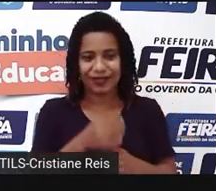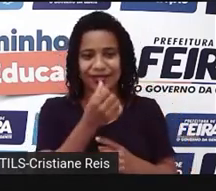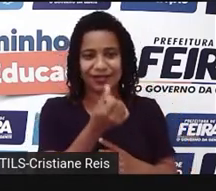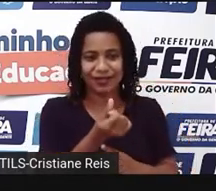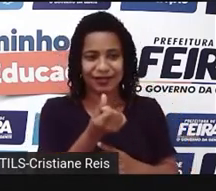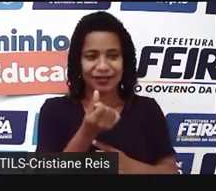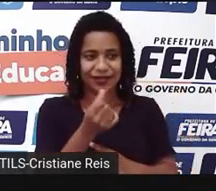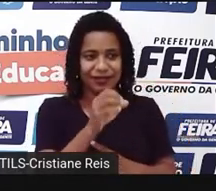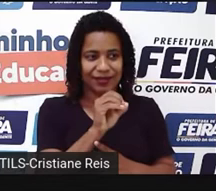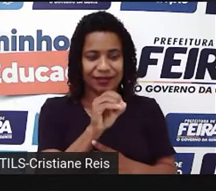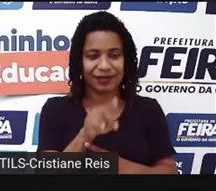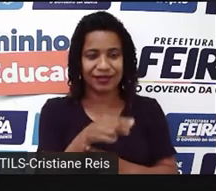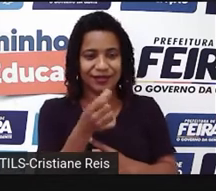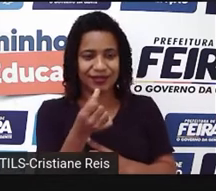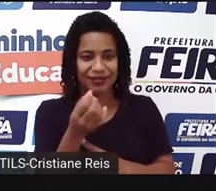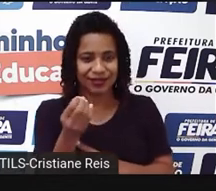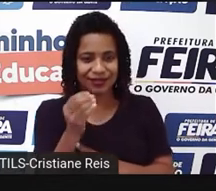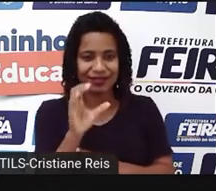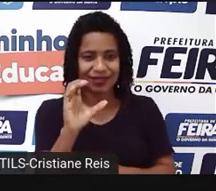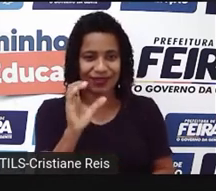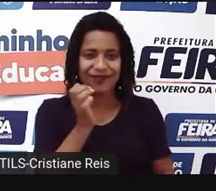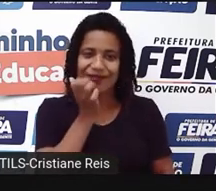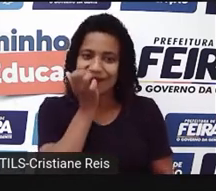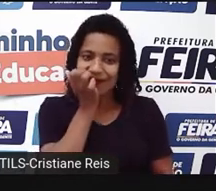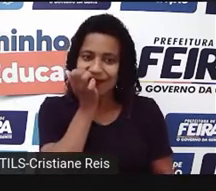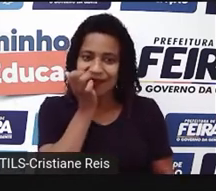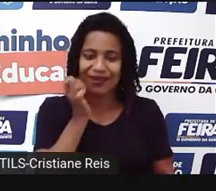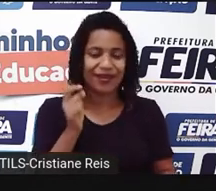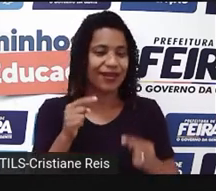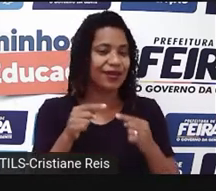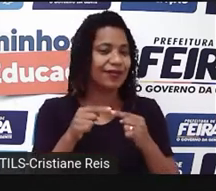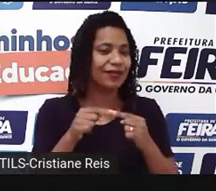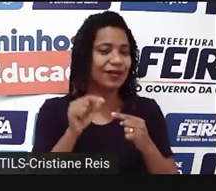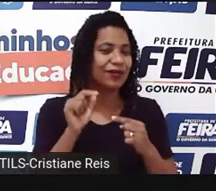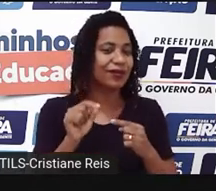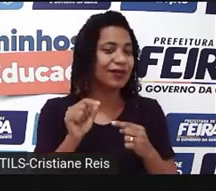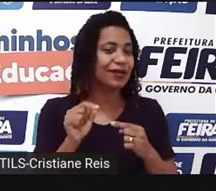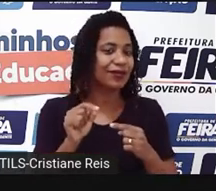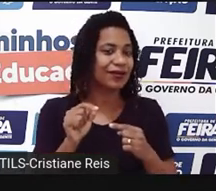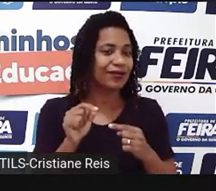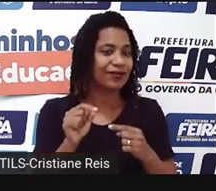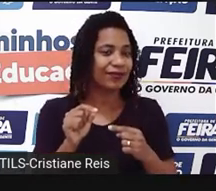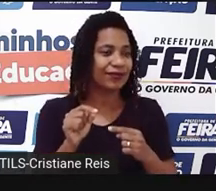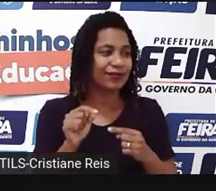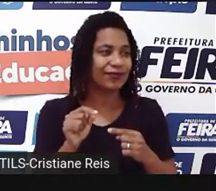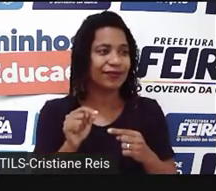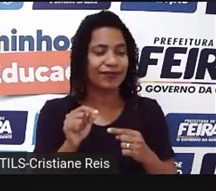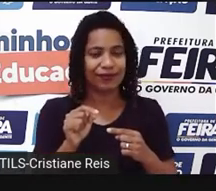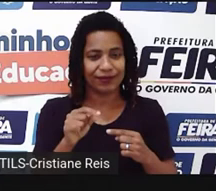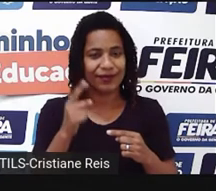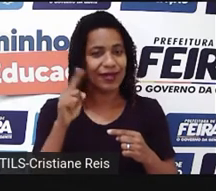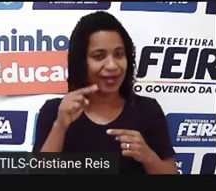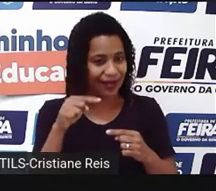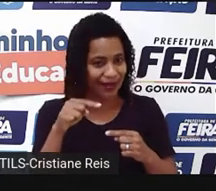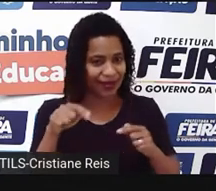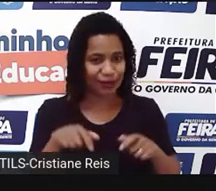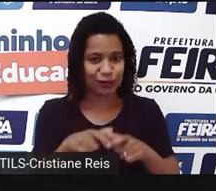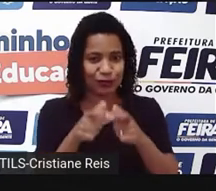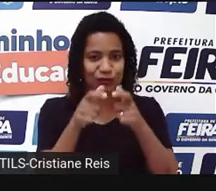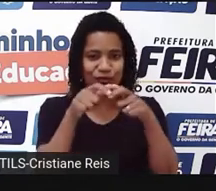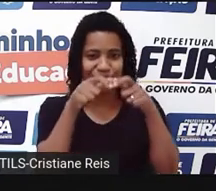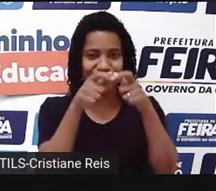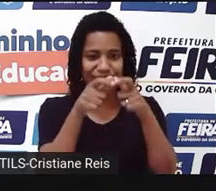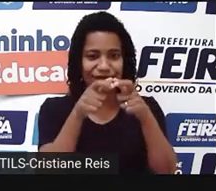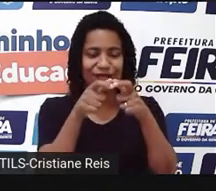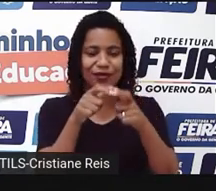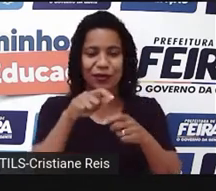centavos. Vocês se lembram? Se referem a qual produto? Soft, serve, cone. O sorvete em forma